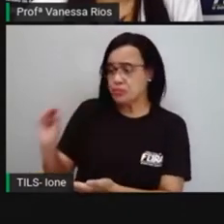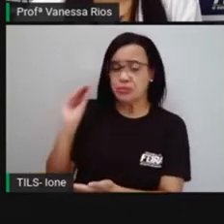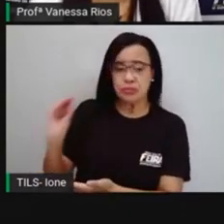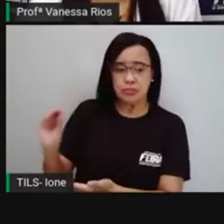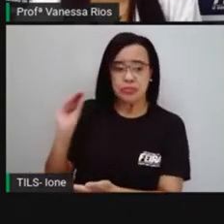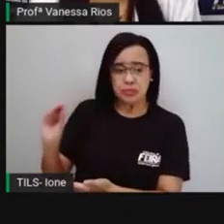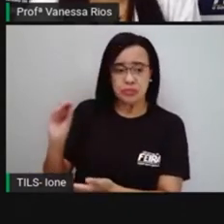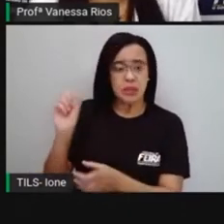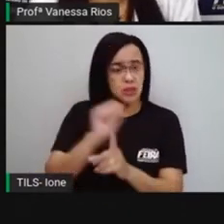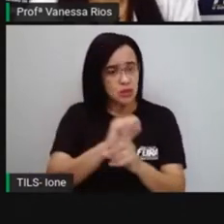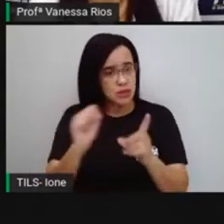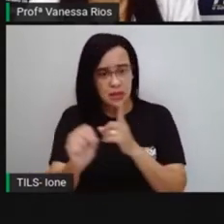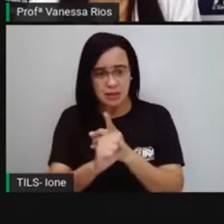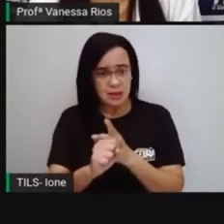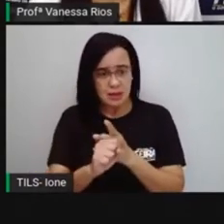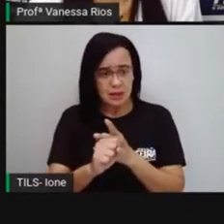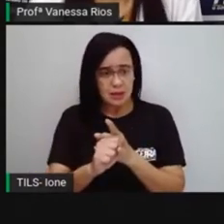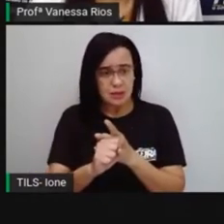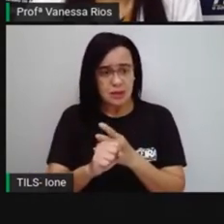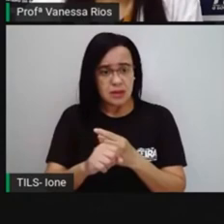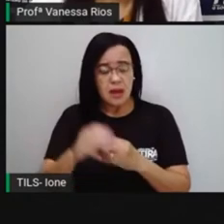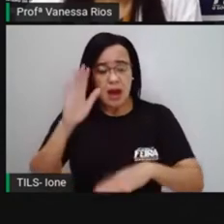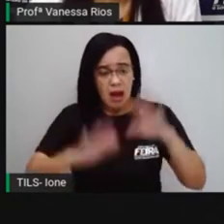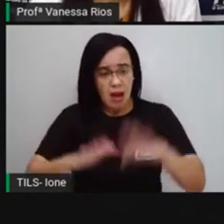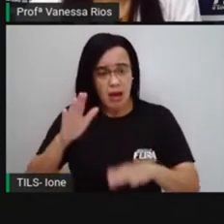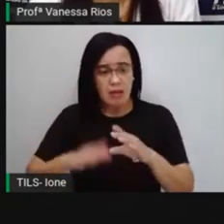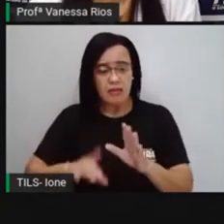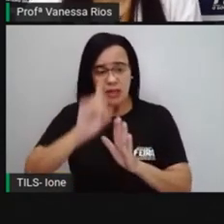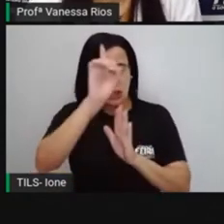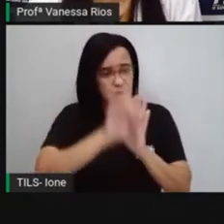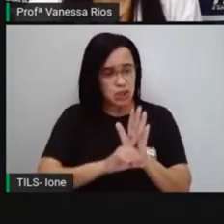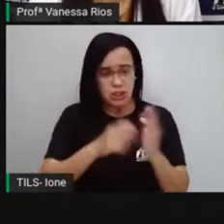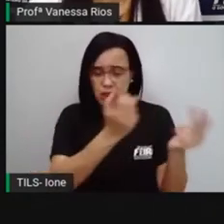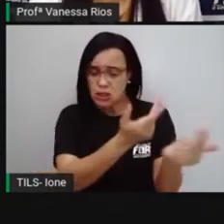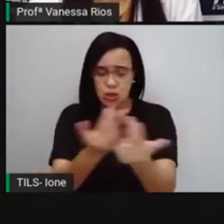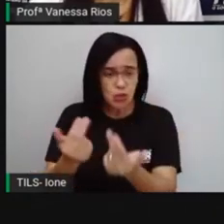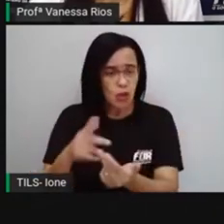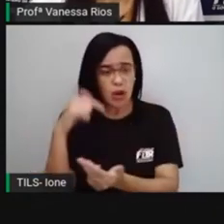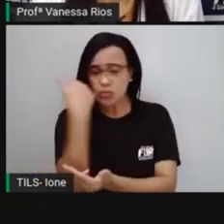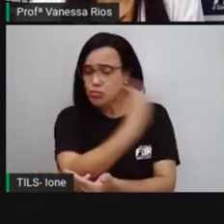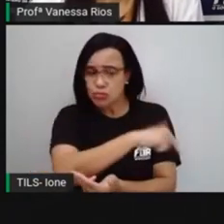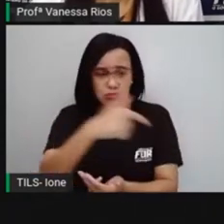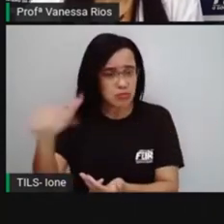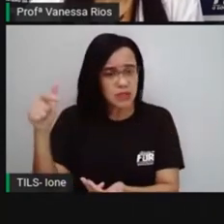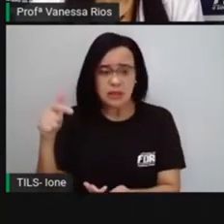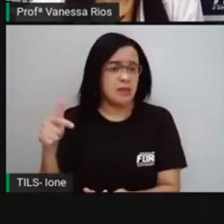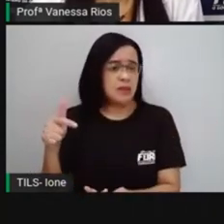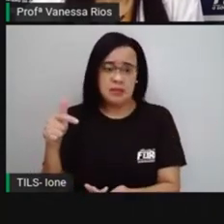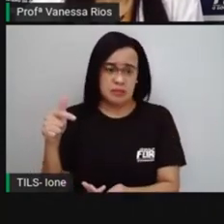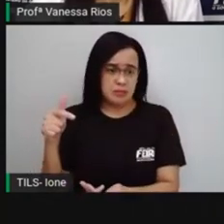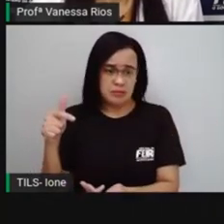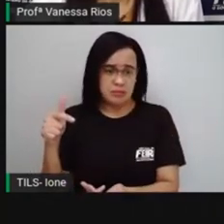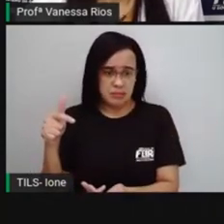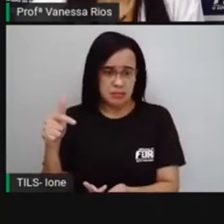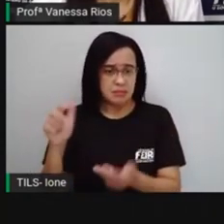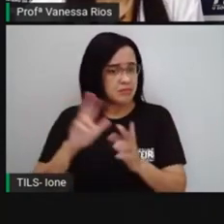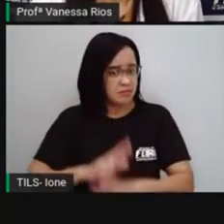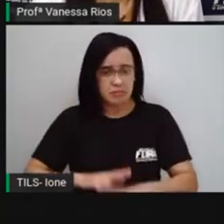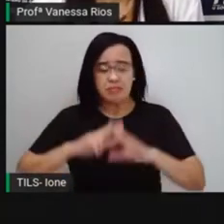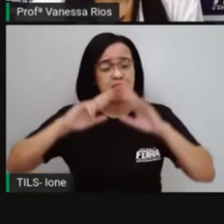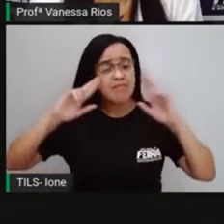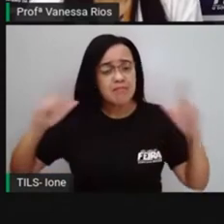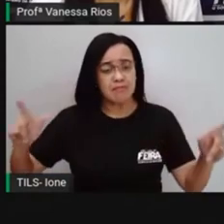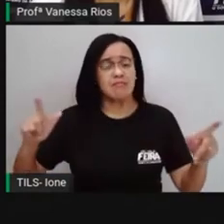dos mesmos direitos que qualquer outro cidadão se tem, né? Se usufrui,